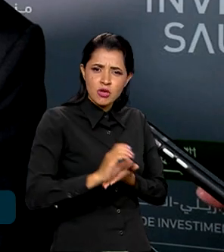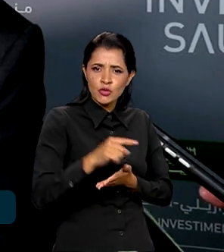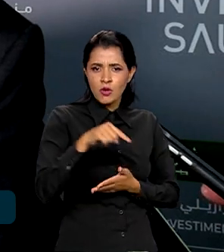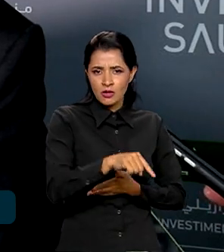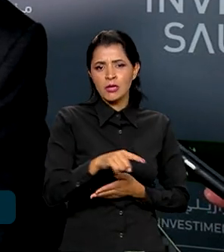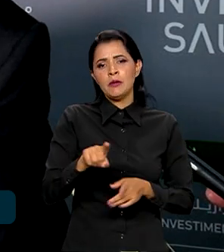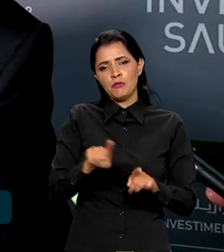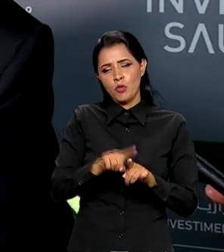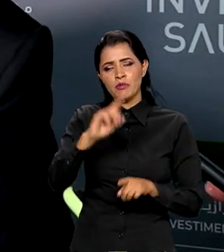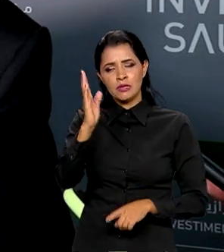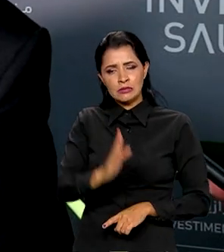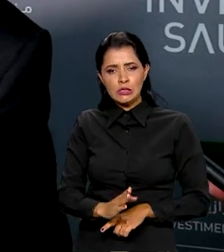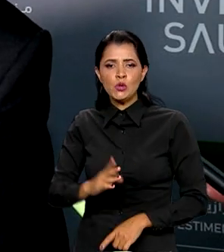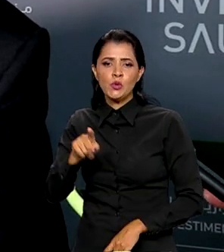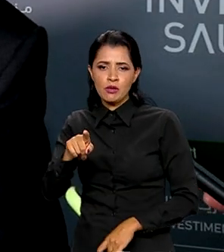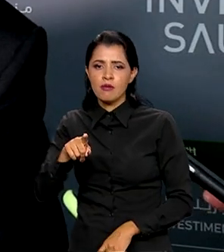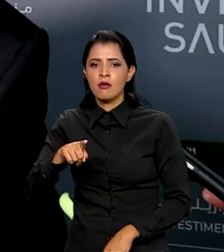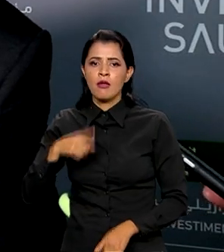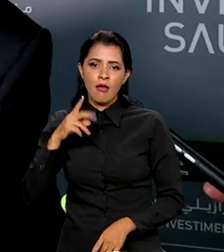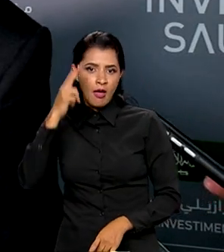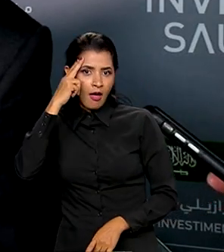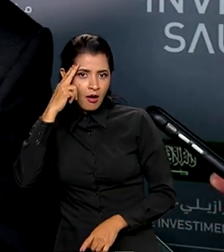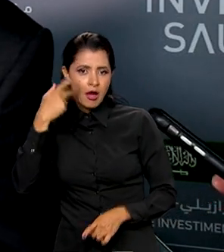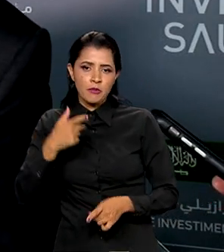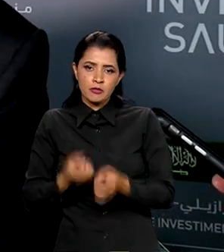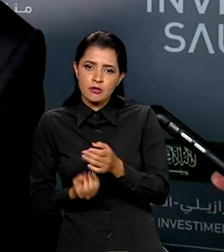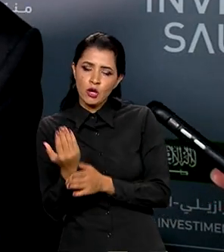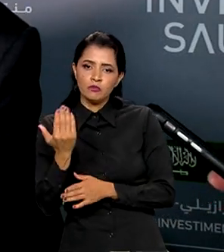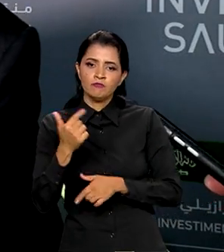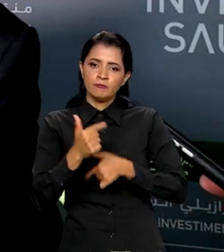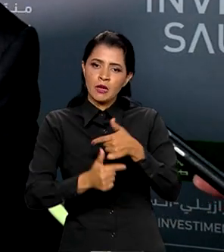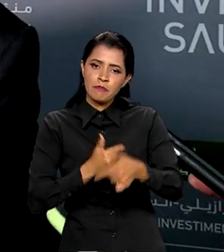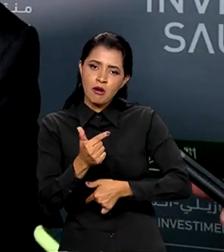Arábia Saudita, gerando emprego, renda, melhorando a vida da população.